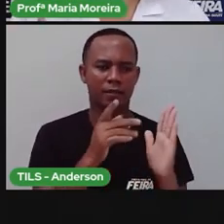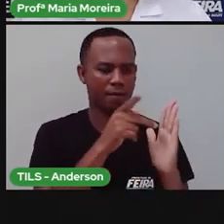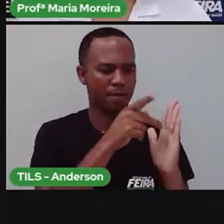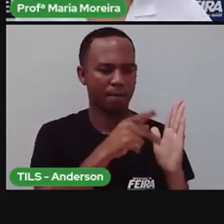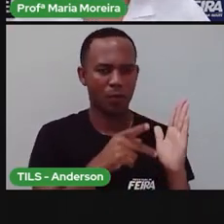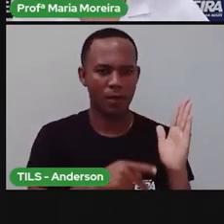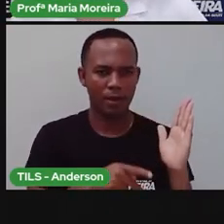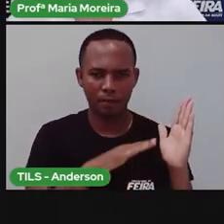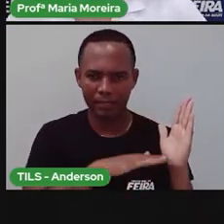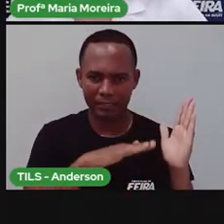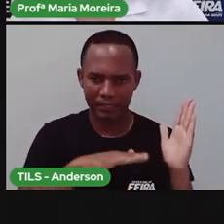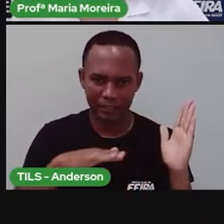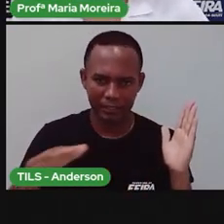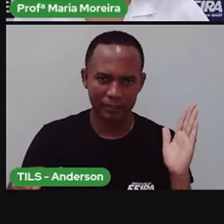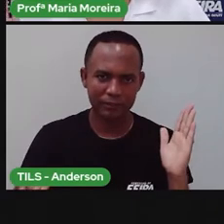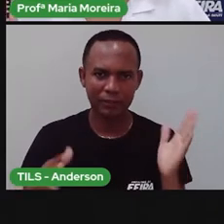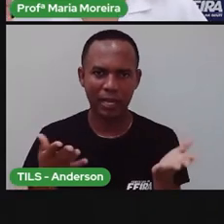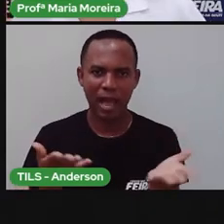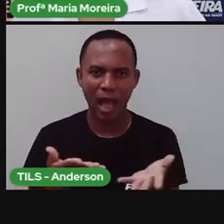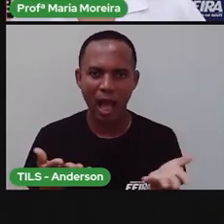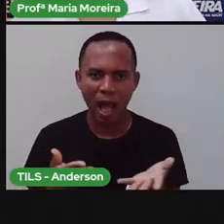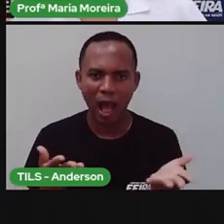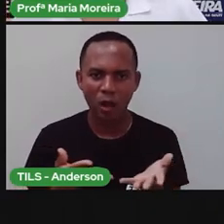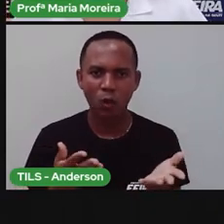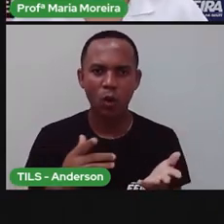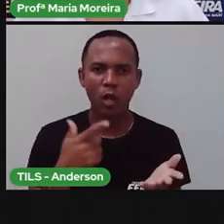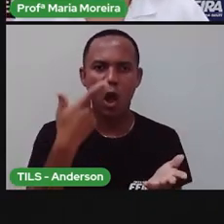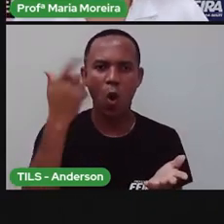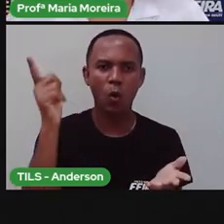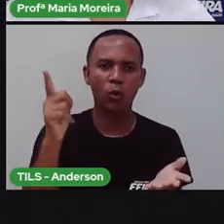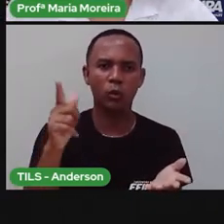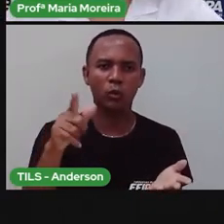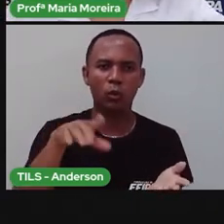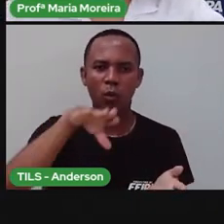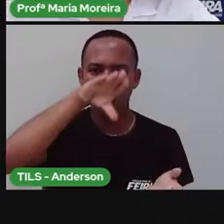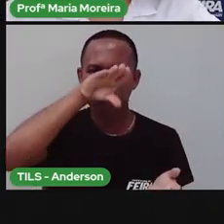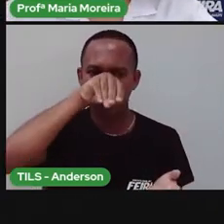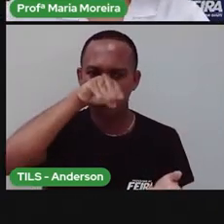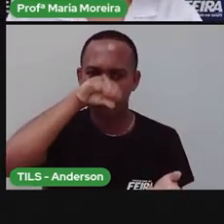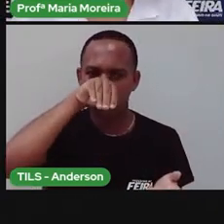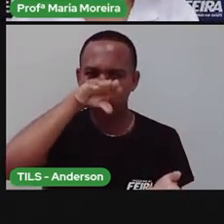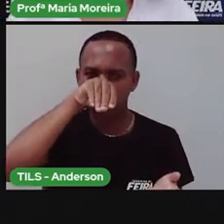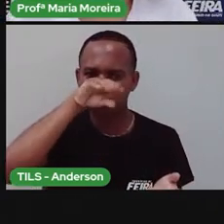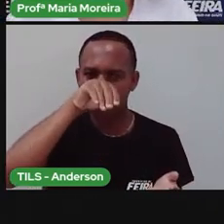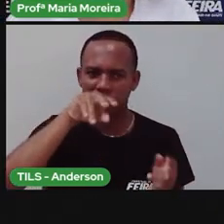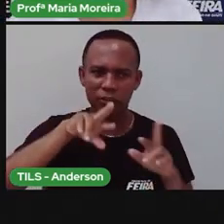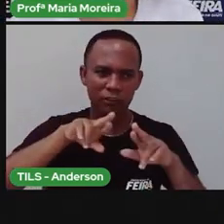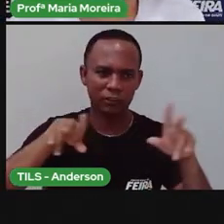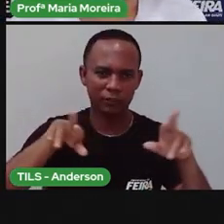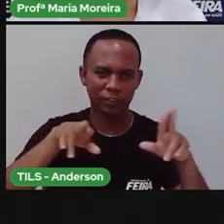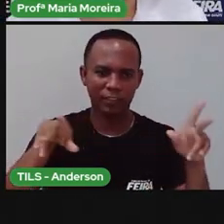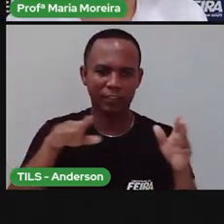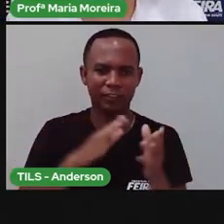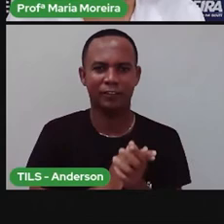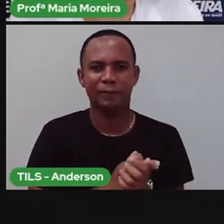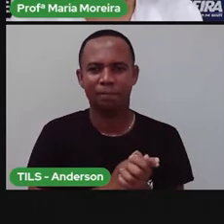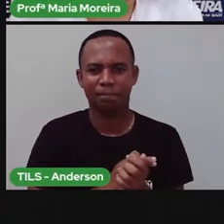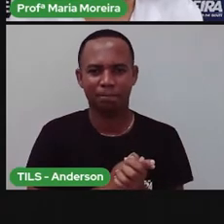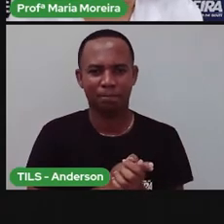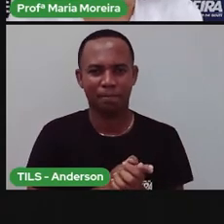A acabou de ver a casa. E agora a gente vai falar sobre outro, que é o pato. E não é... Pega o pato, vem o pato. Não, que a já até dançou aqui.